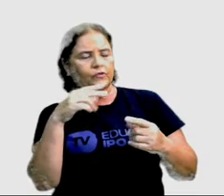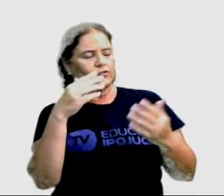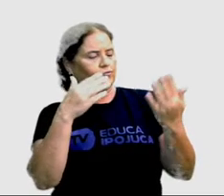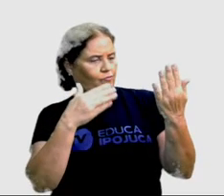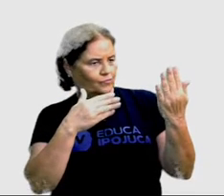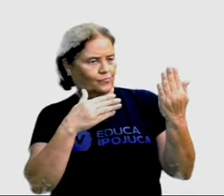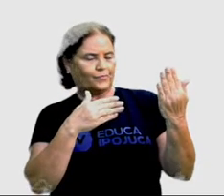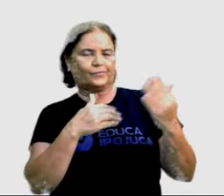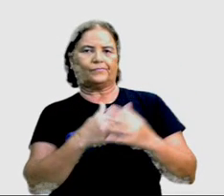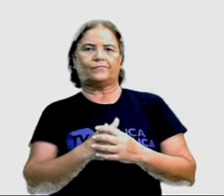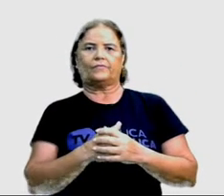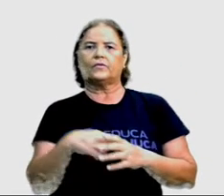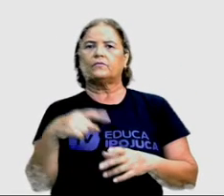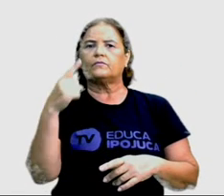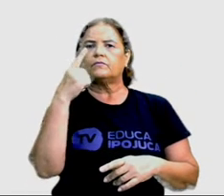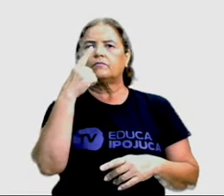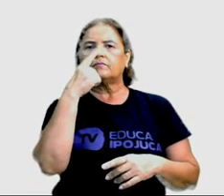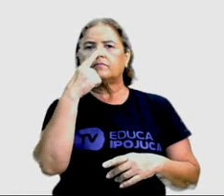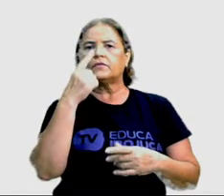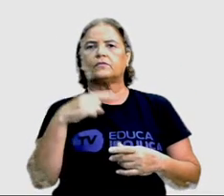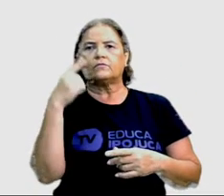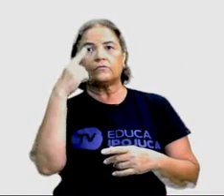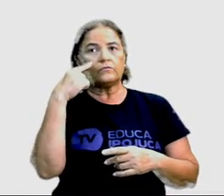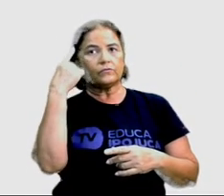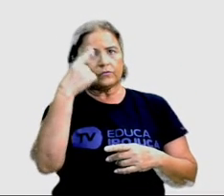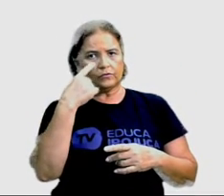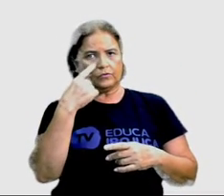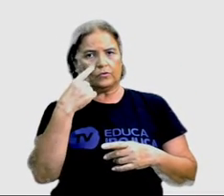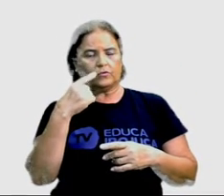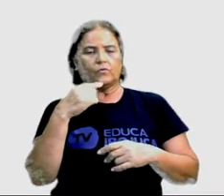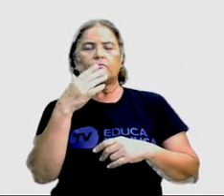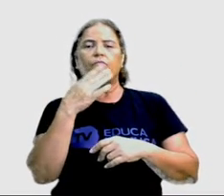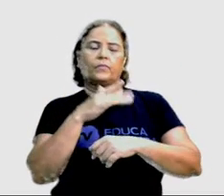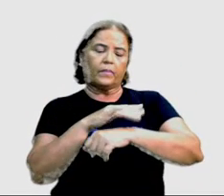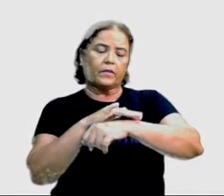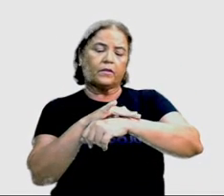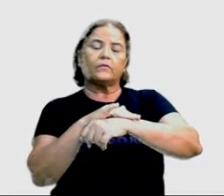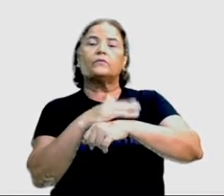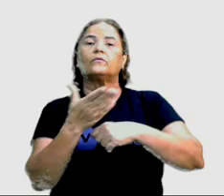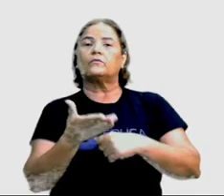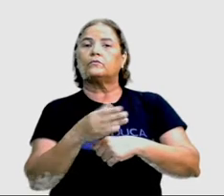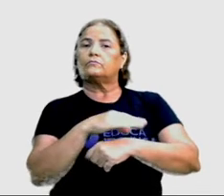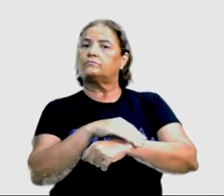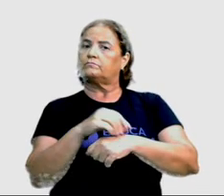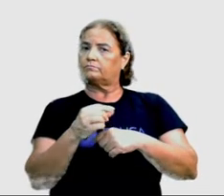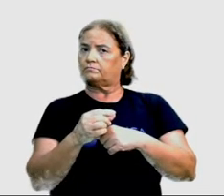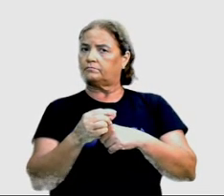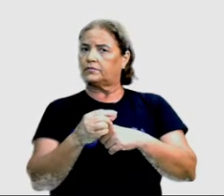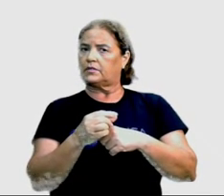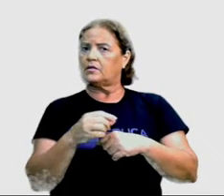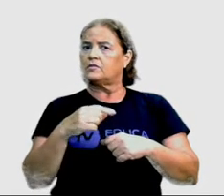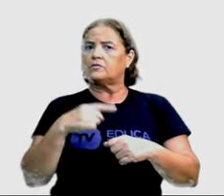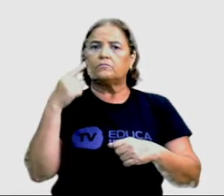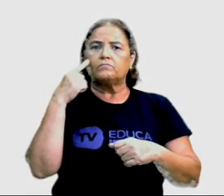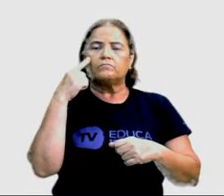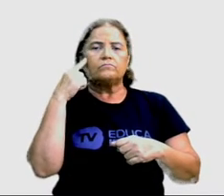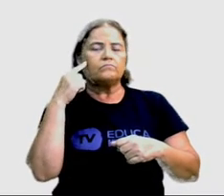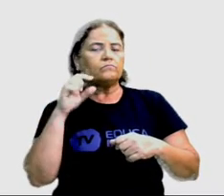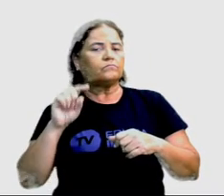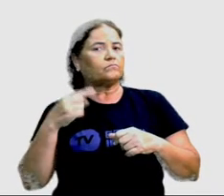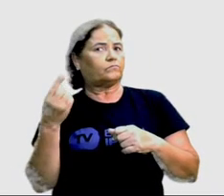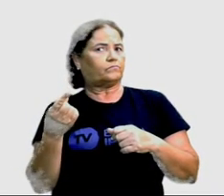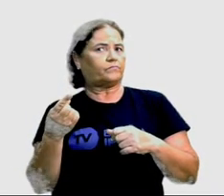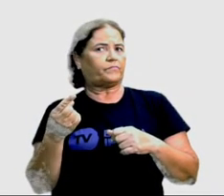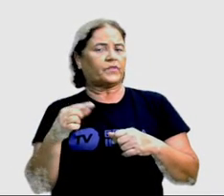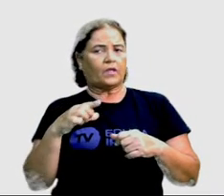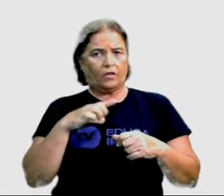o nariz, os olhos e sua cor. Se tem sinal e outros. eu